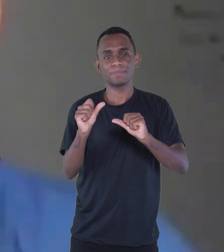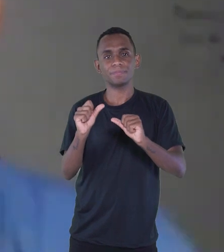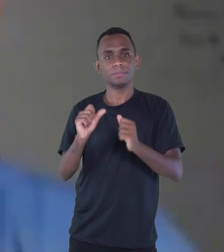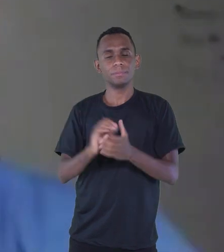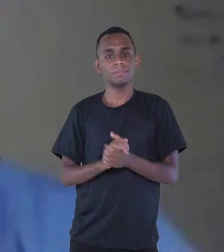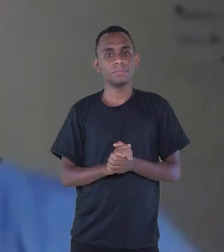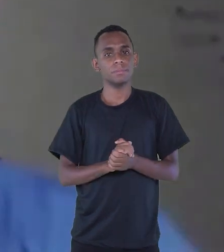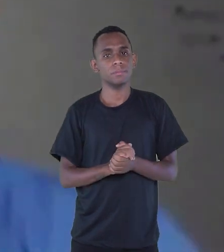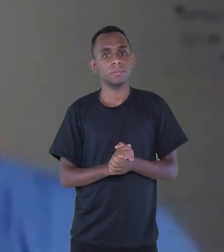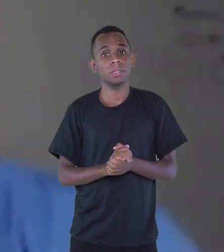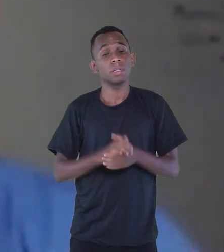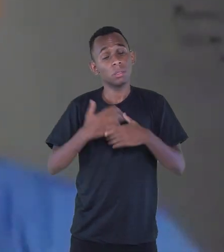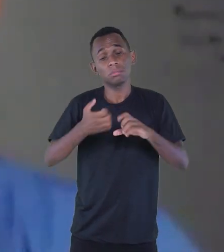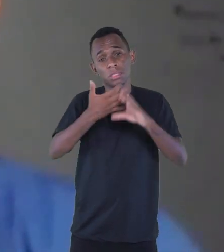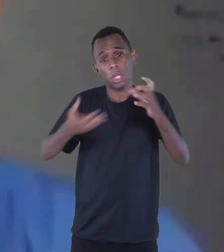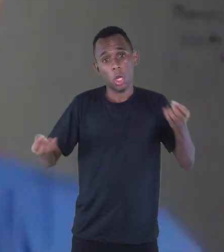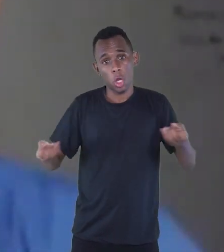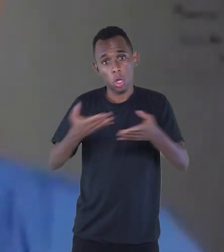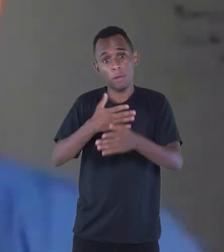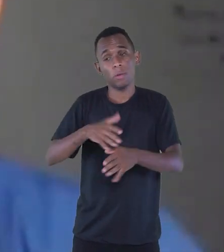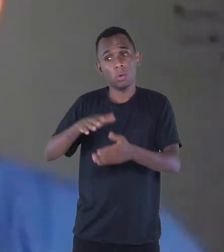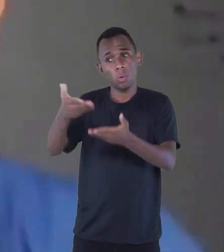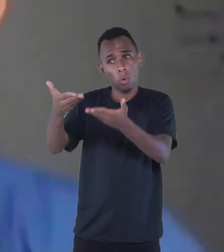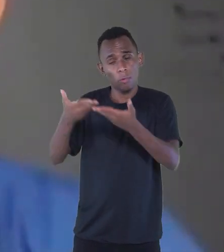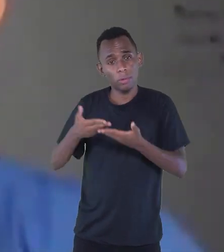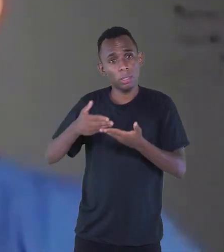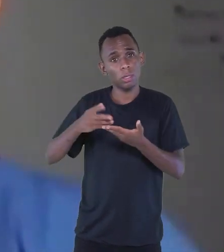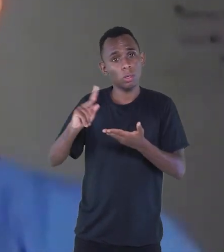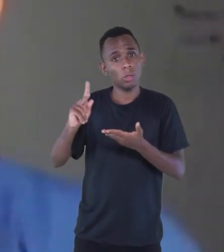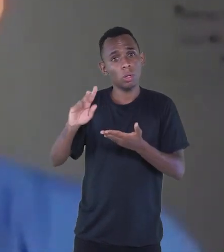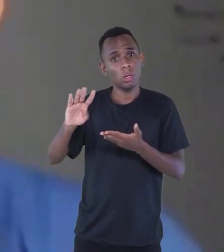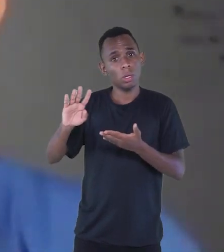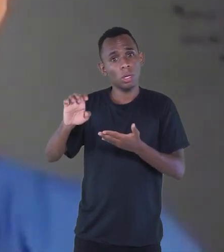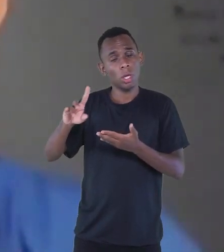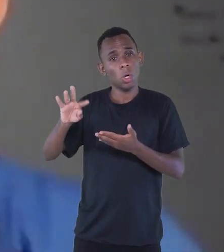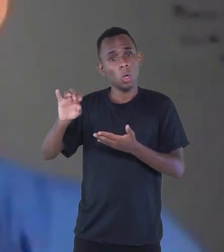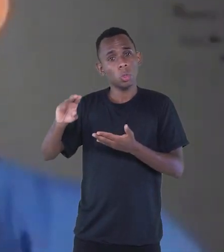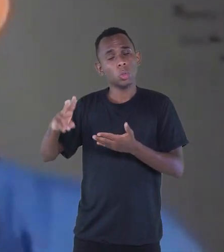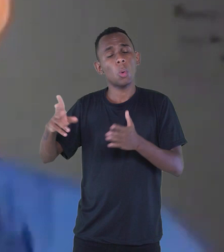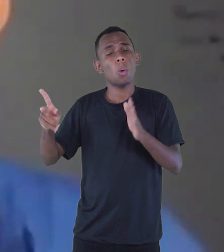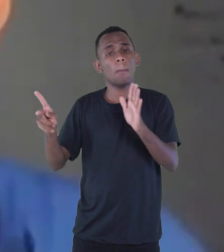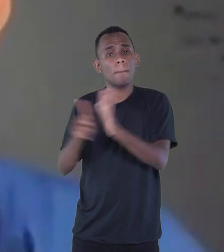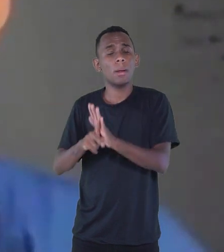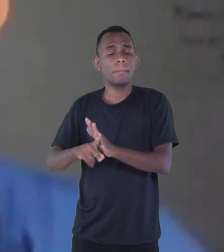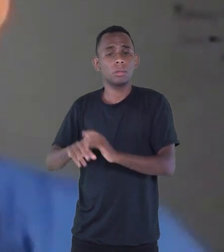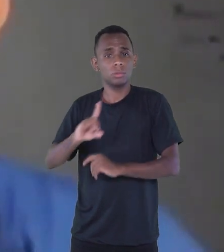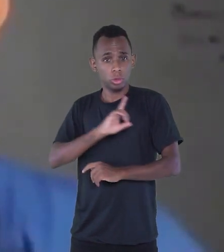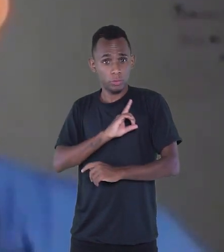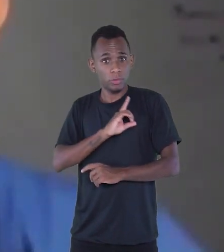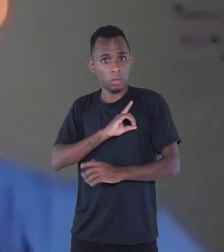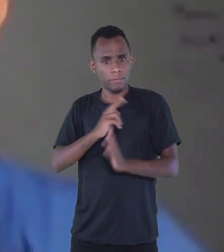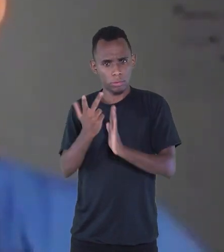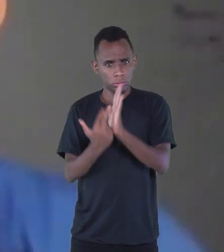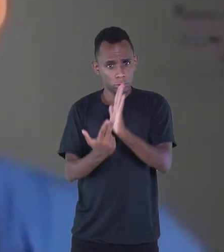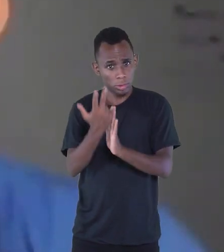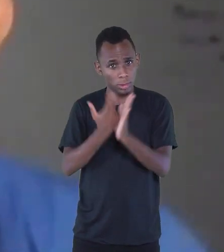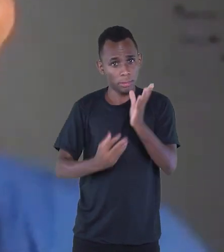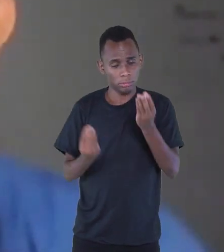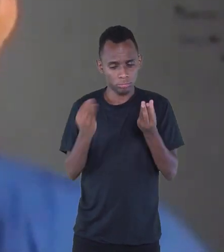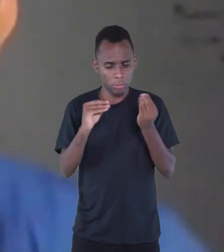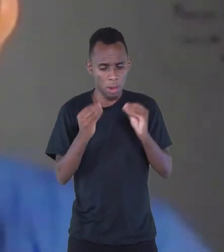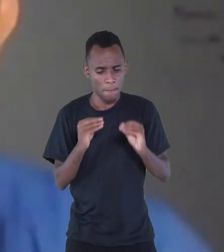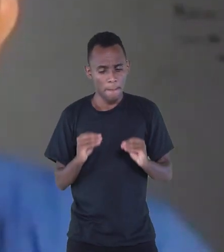e ganhou esse formato. Aí, eu convidei o Elton Caetano, que é um ilustrador aqui de Divinópolis, para fazer o trabalho de ilustração.